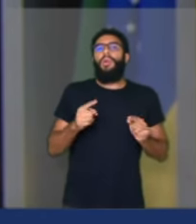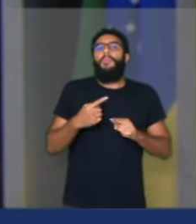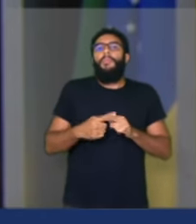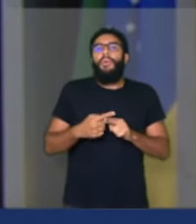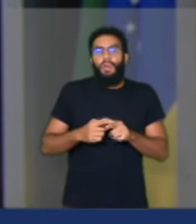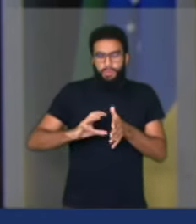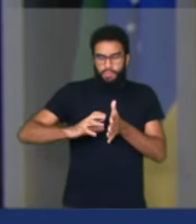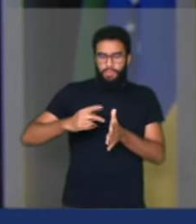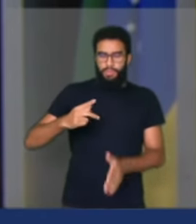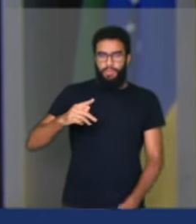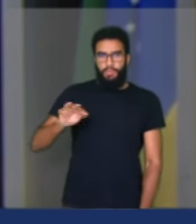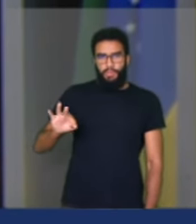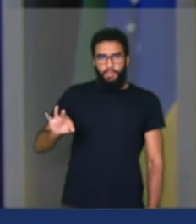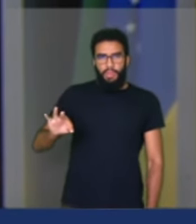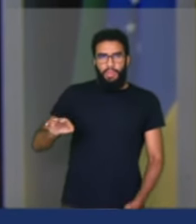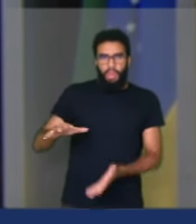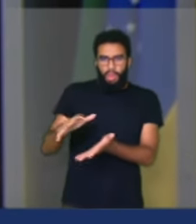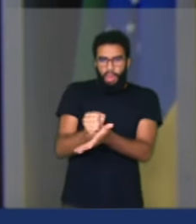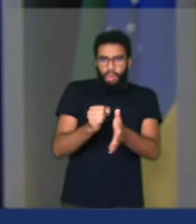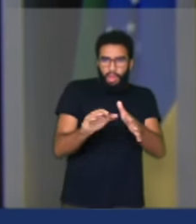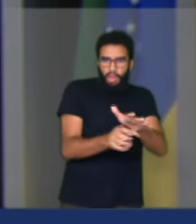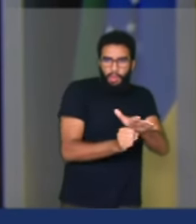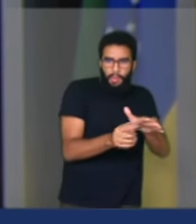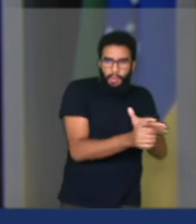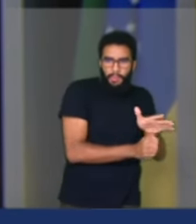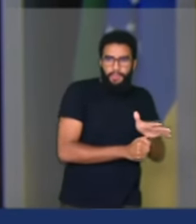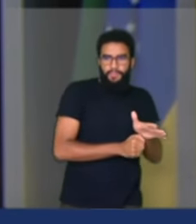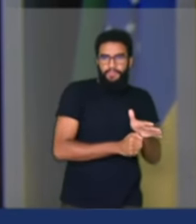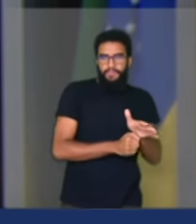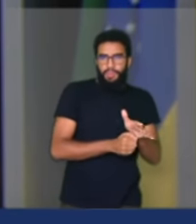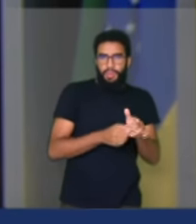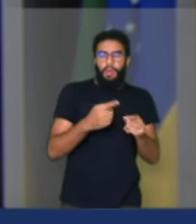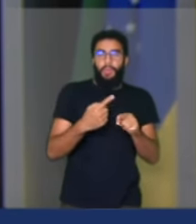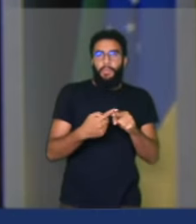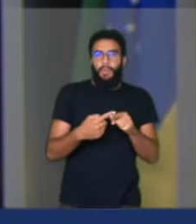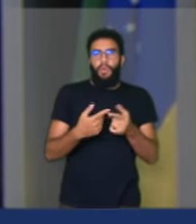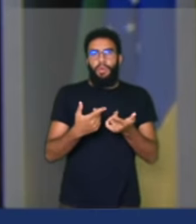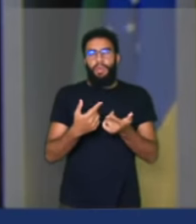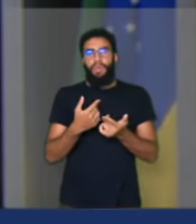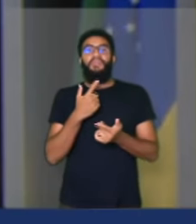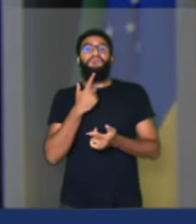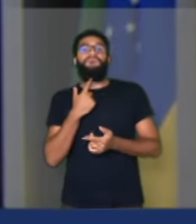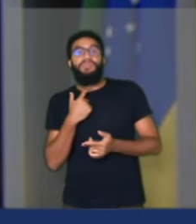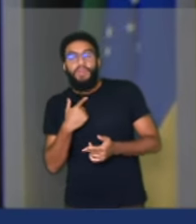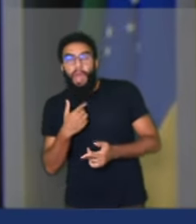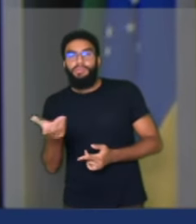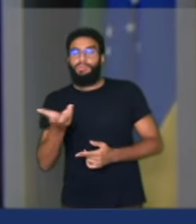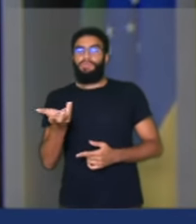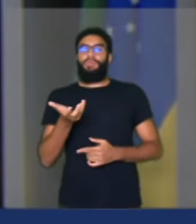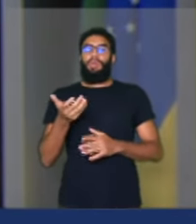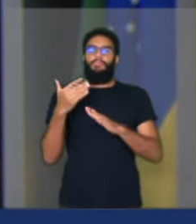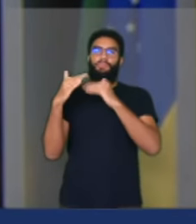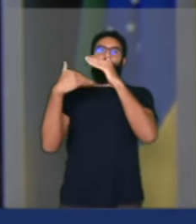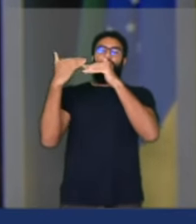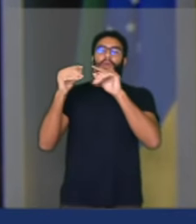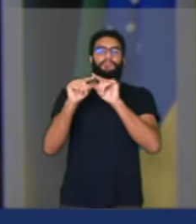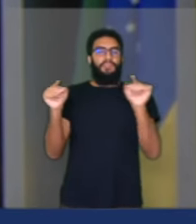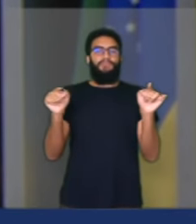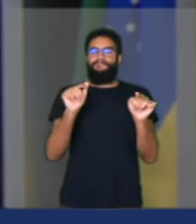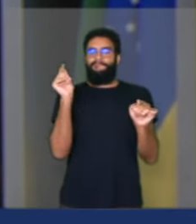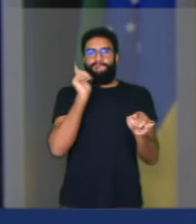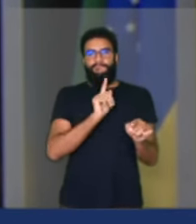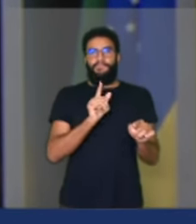Porque potência, fôlego, ambição para ser rico esse país tem. E até